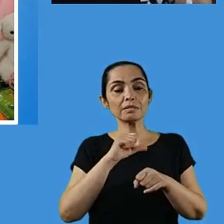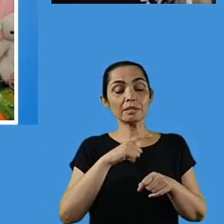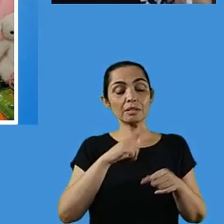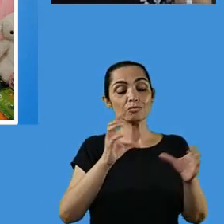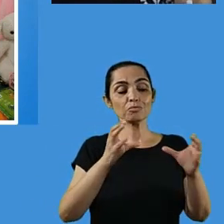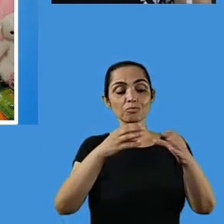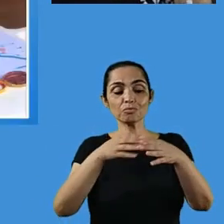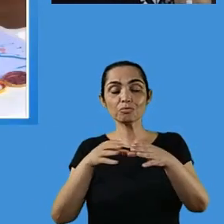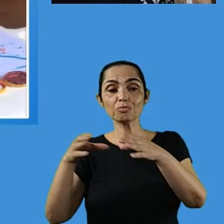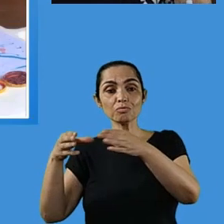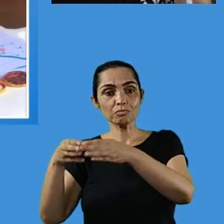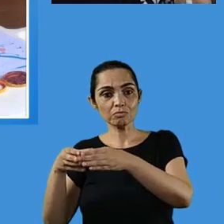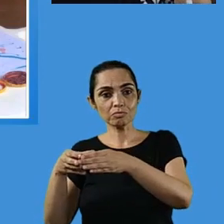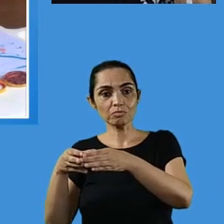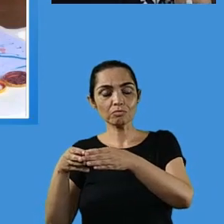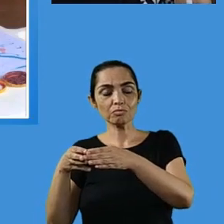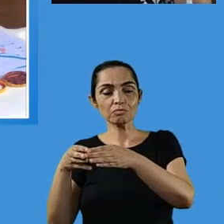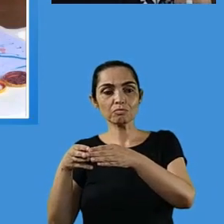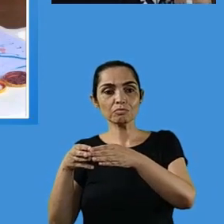4 e 5.